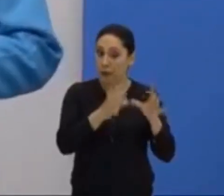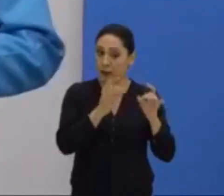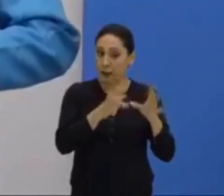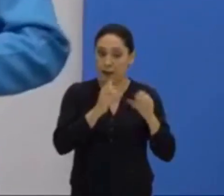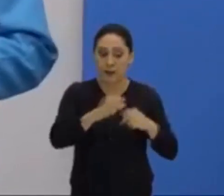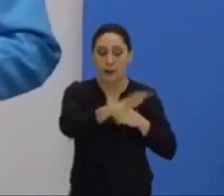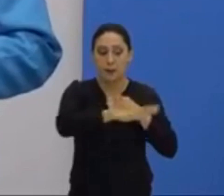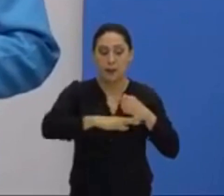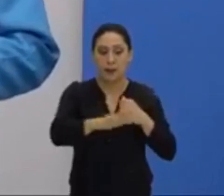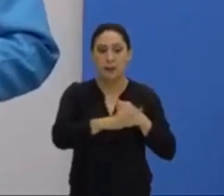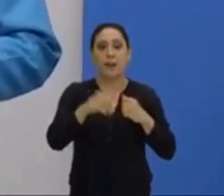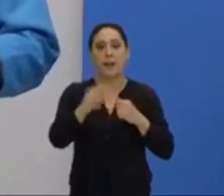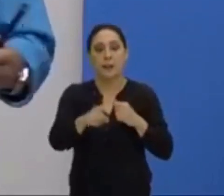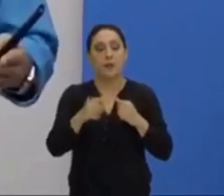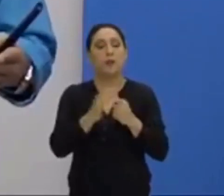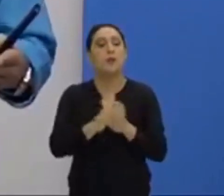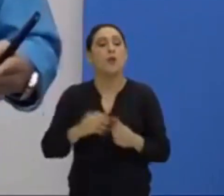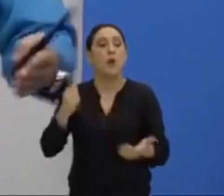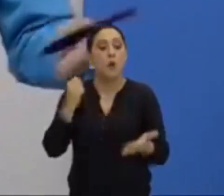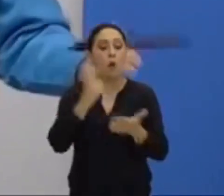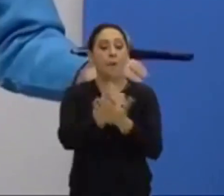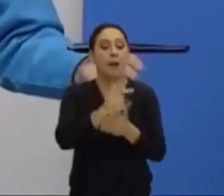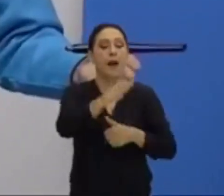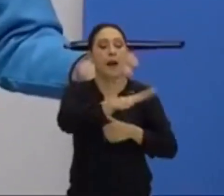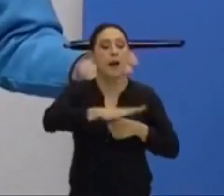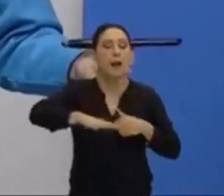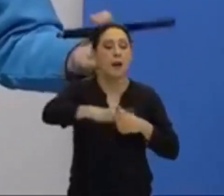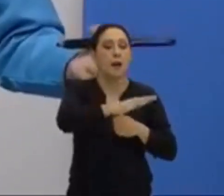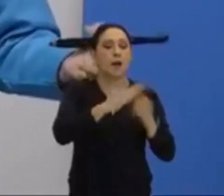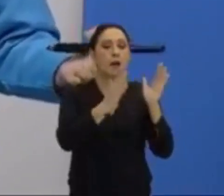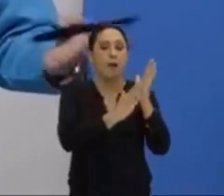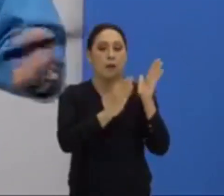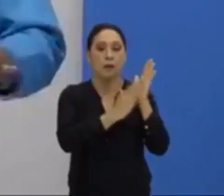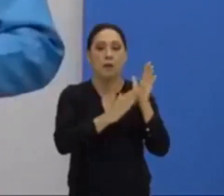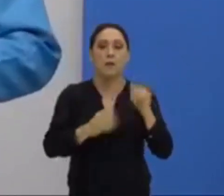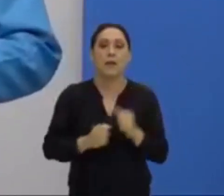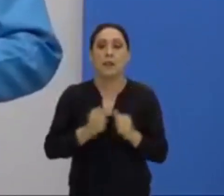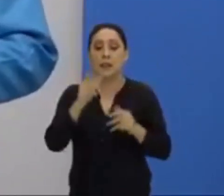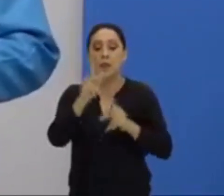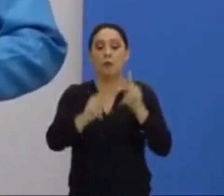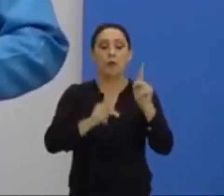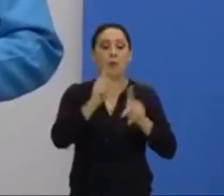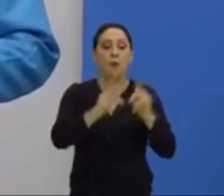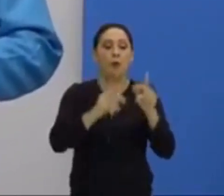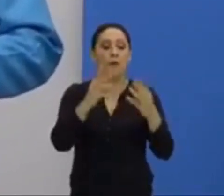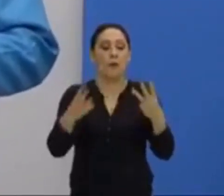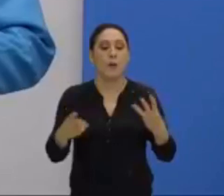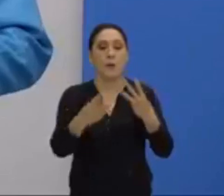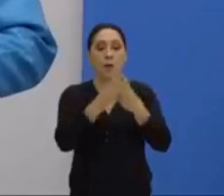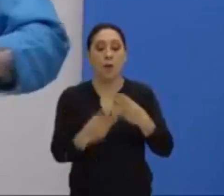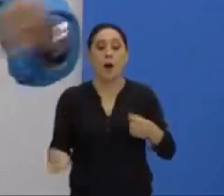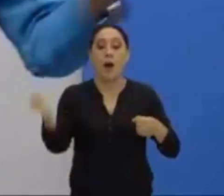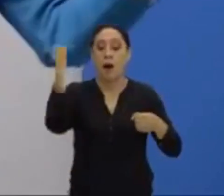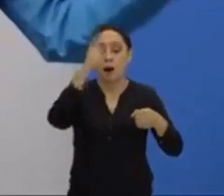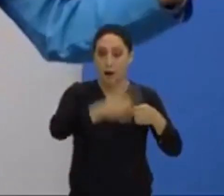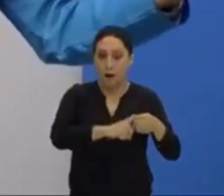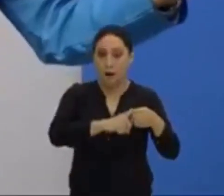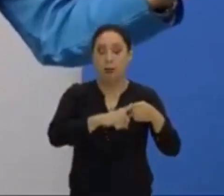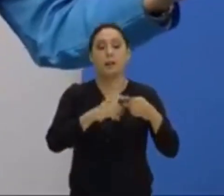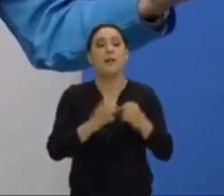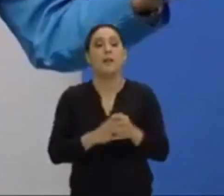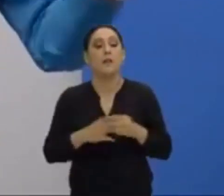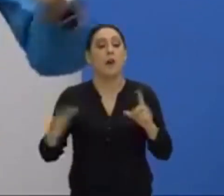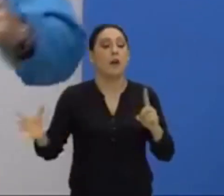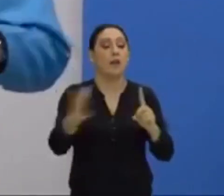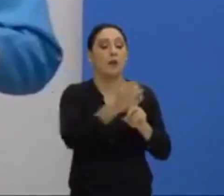na compra do território da Palestina pelos judeus, e, efetivamente, os judeus poderiam retomar aquilo que eles